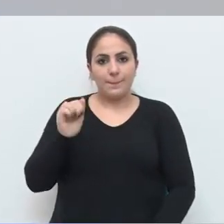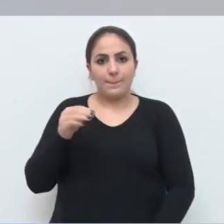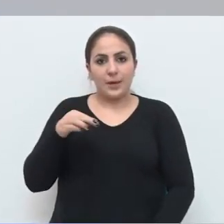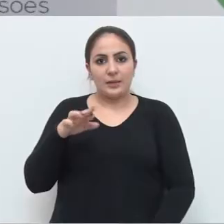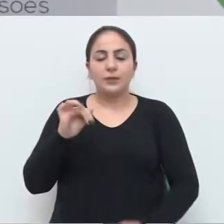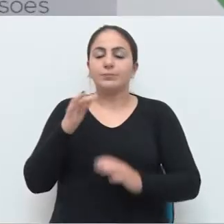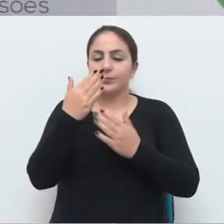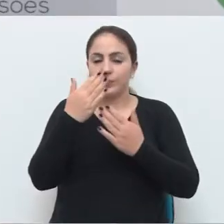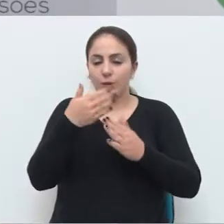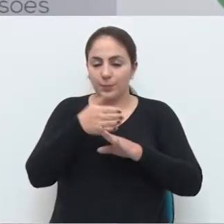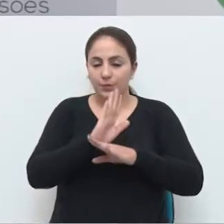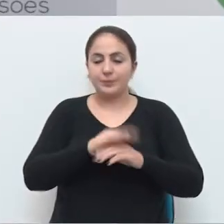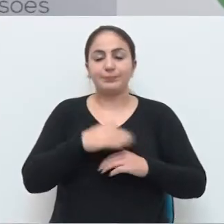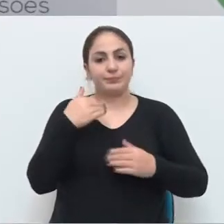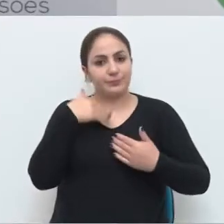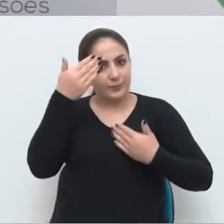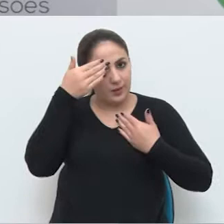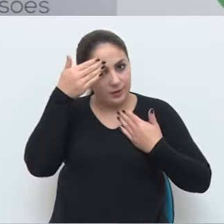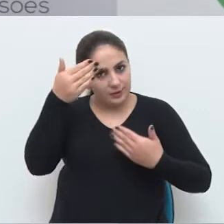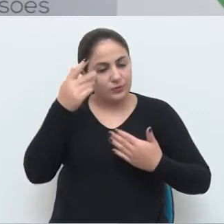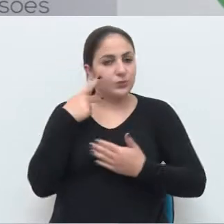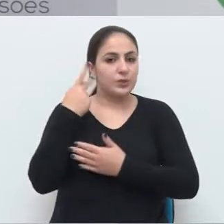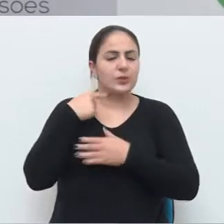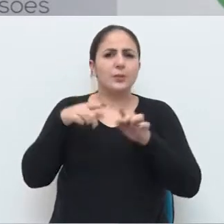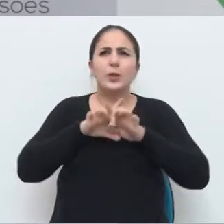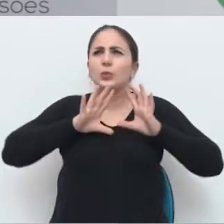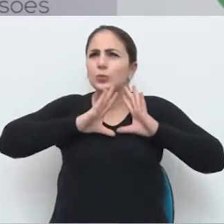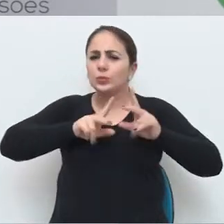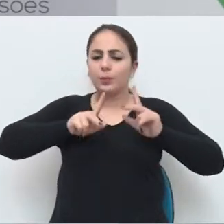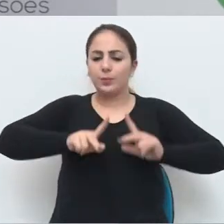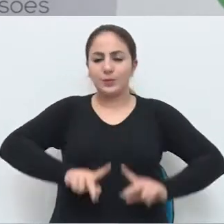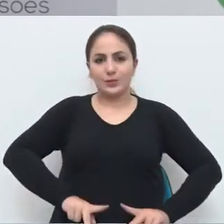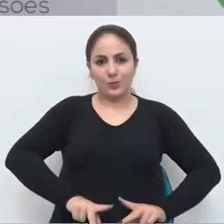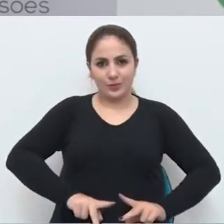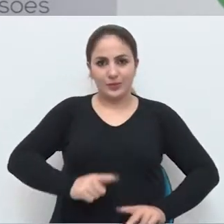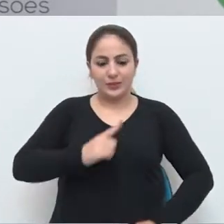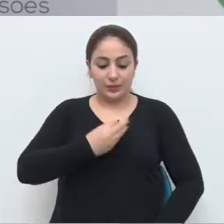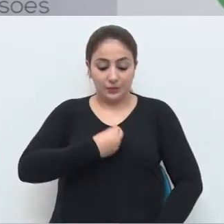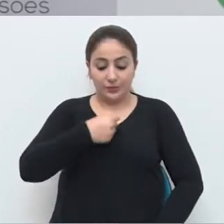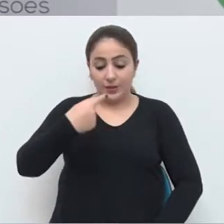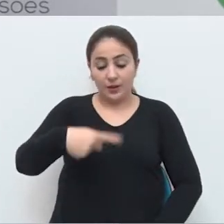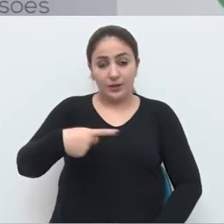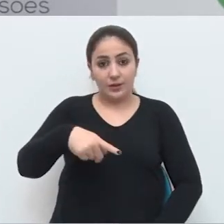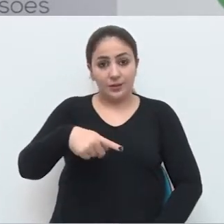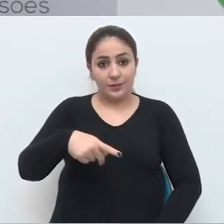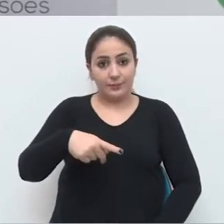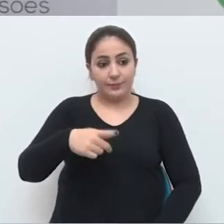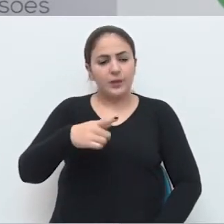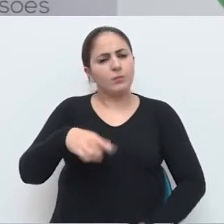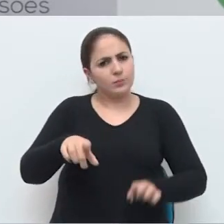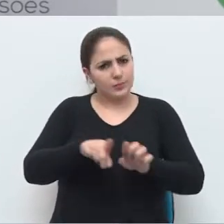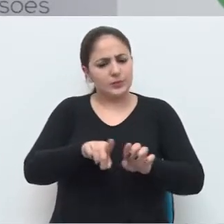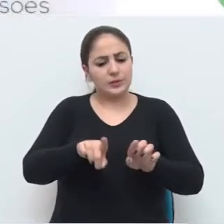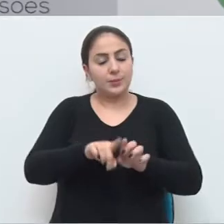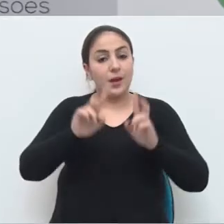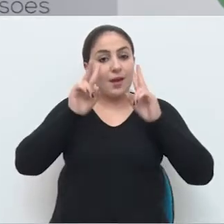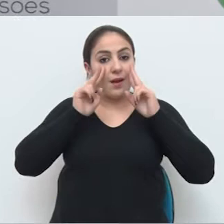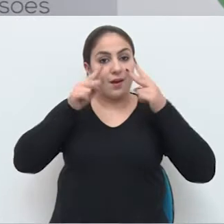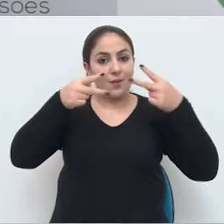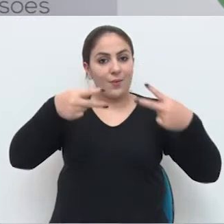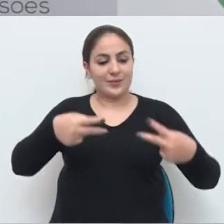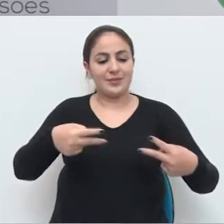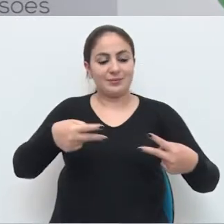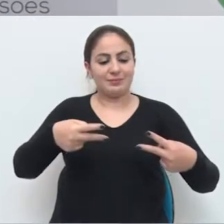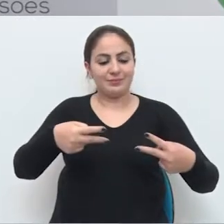aprovada. Eu agradeço aos vereadores e todas as pessoas que estão aí também para